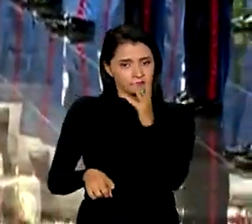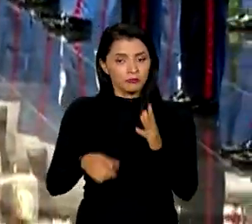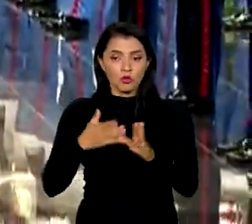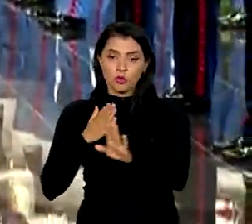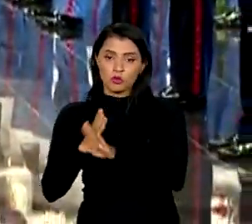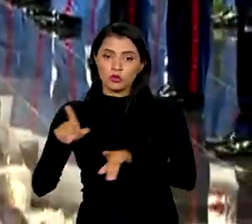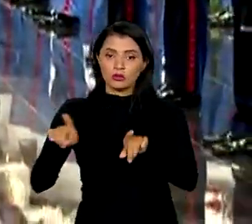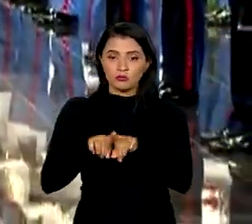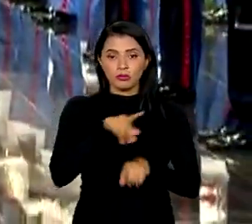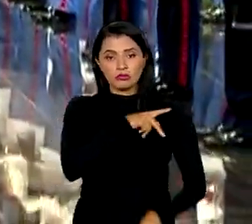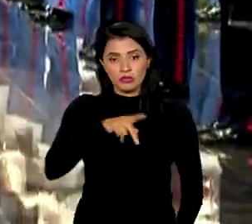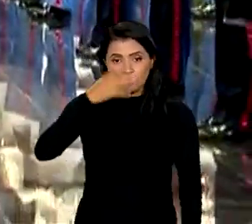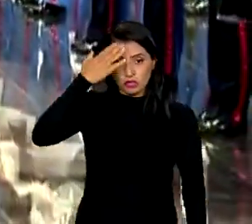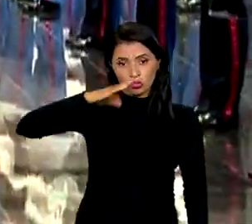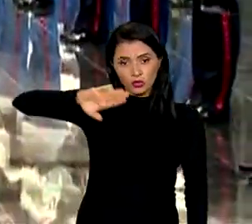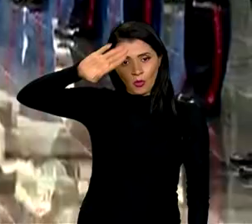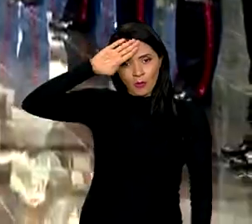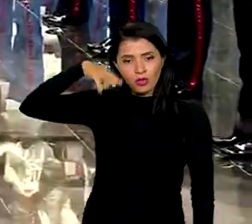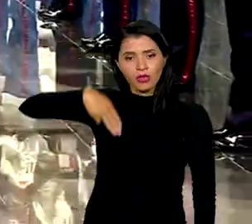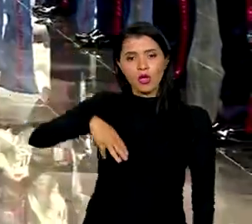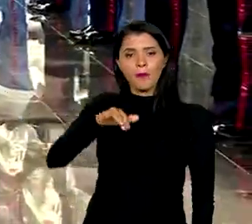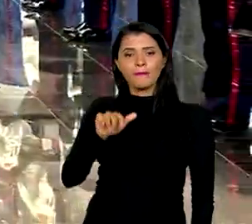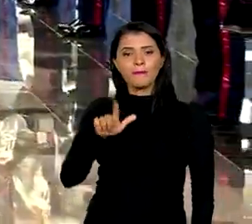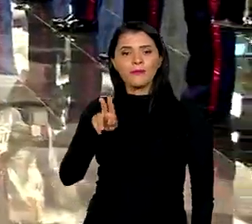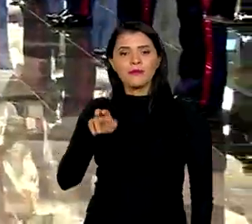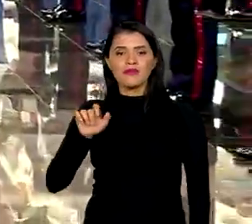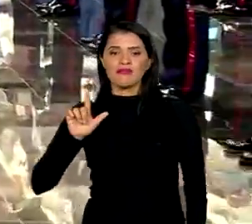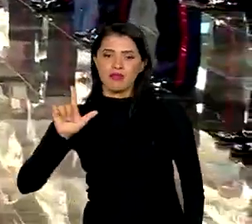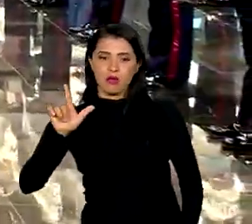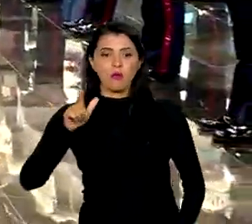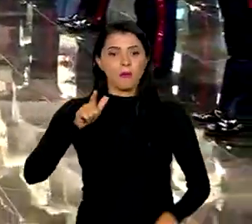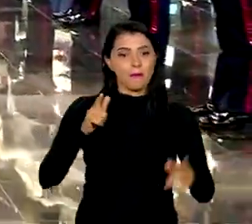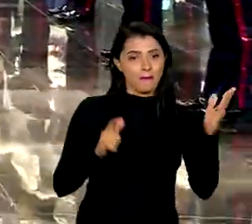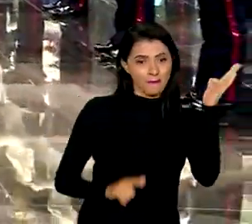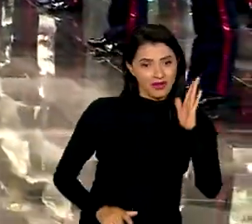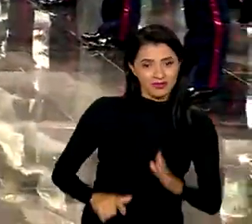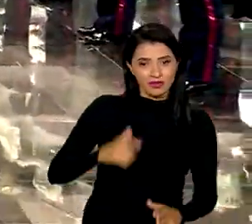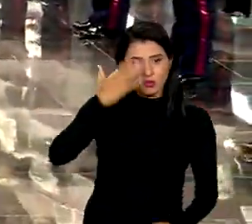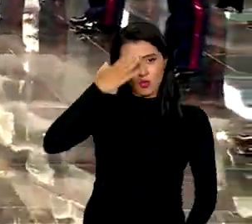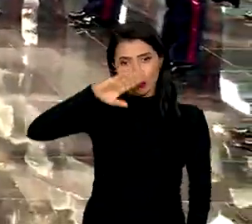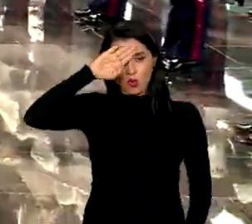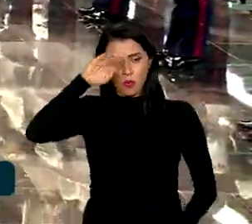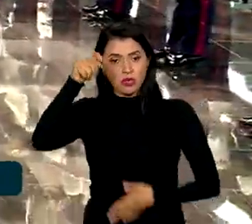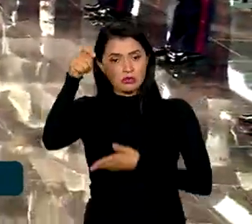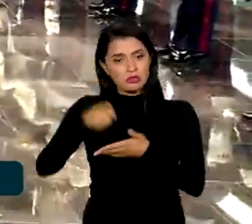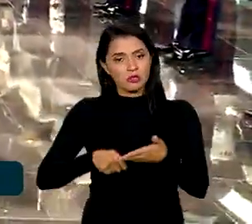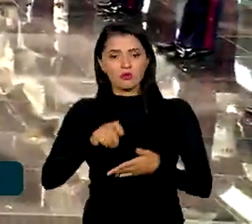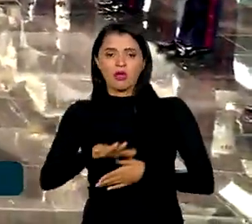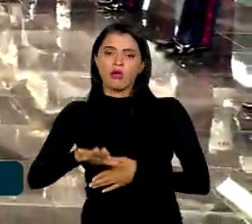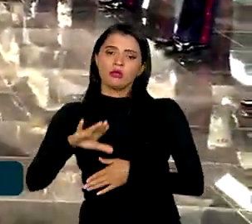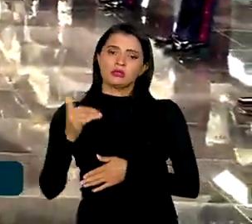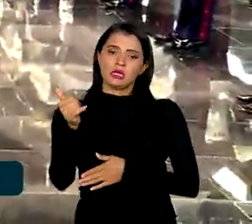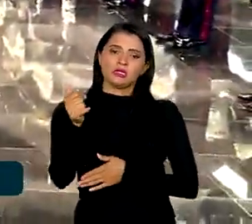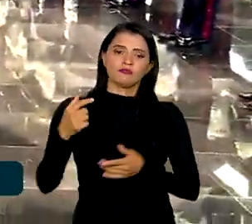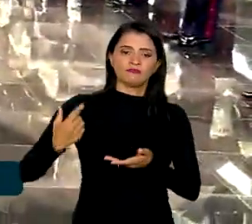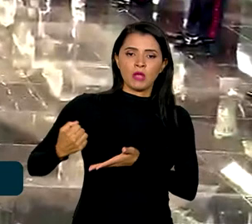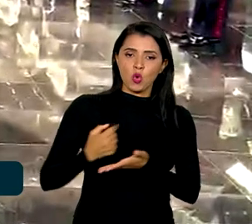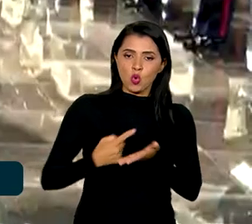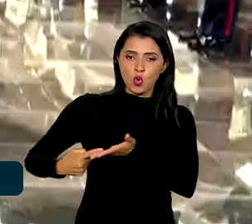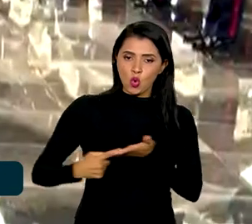com o presidente cubano, Miguel Dias Canel. Brasil e Cuba assinaram acordos nas áreas de ciência e tecnologia,